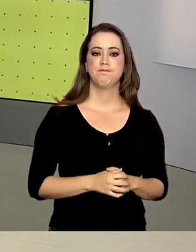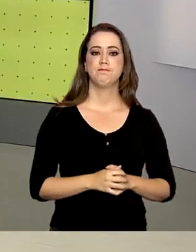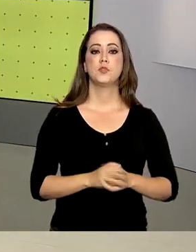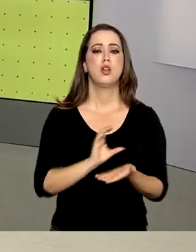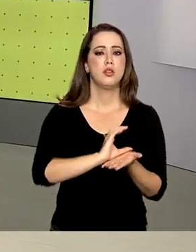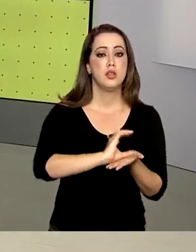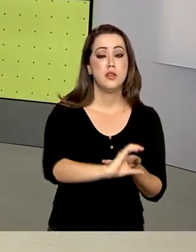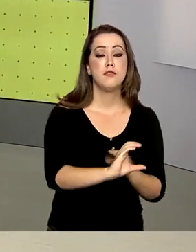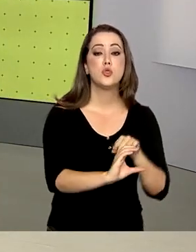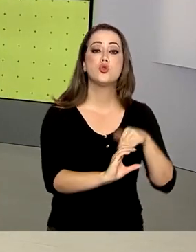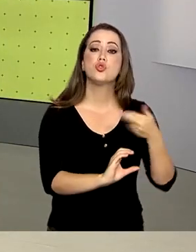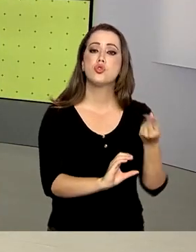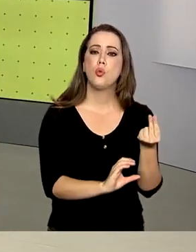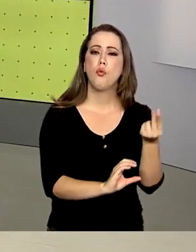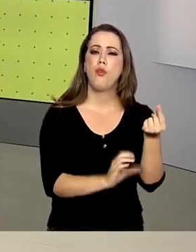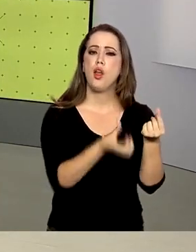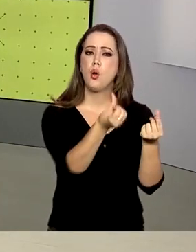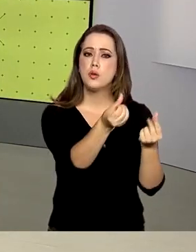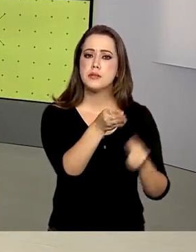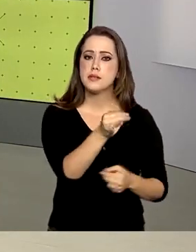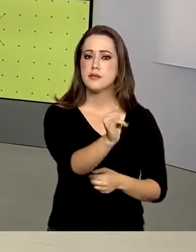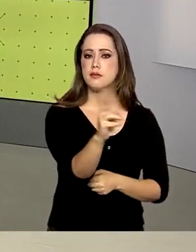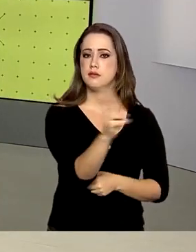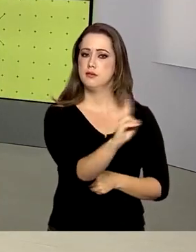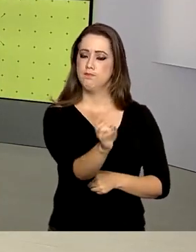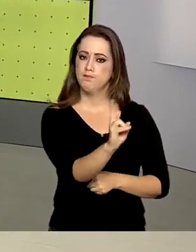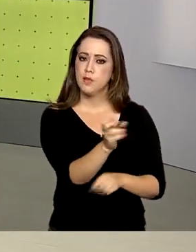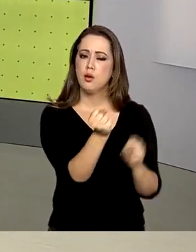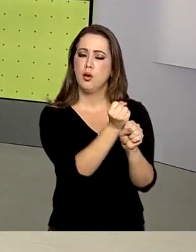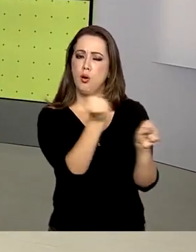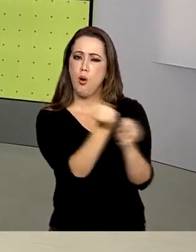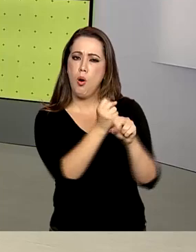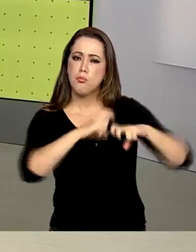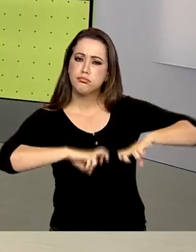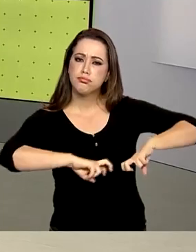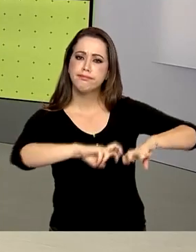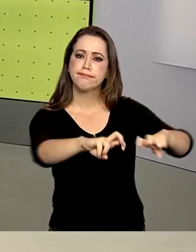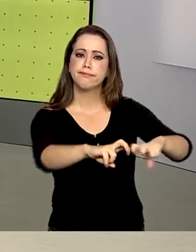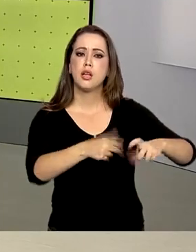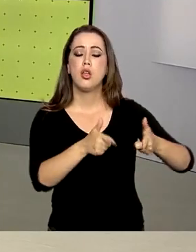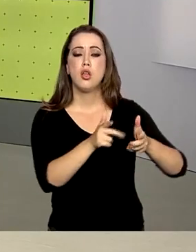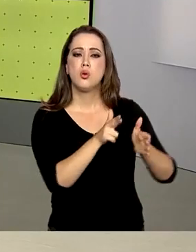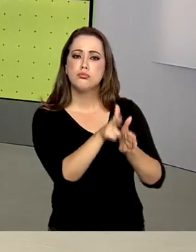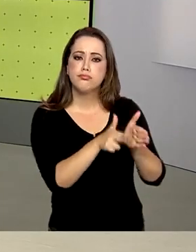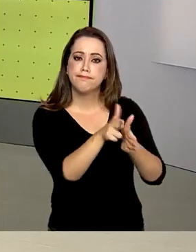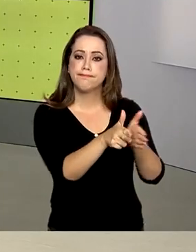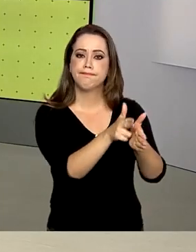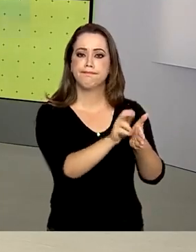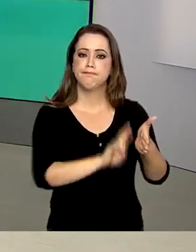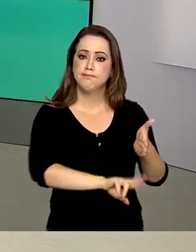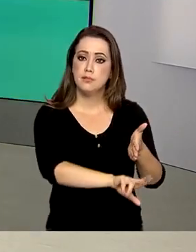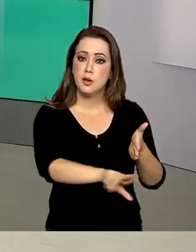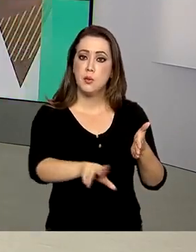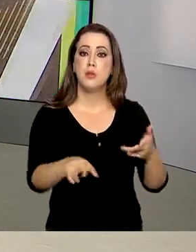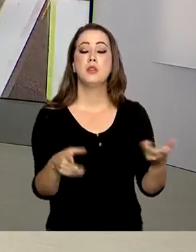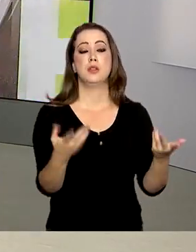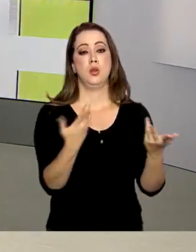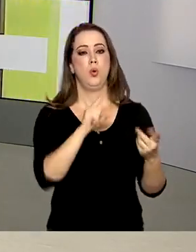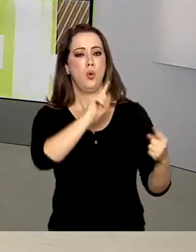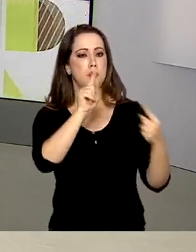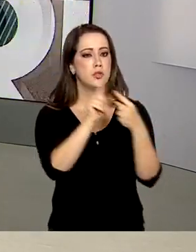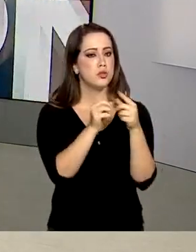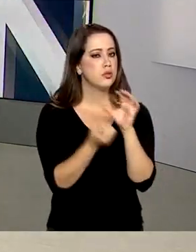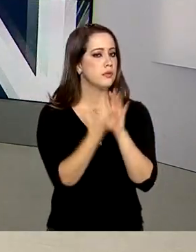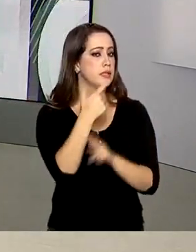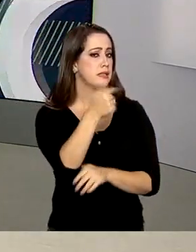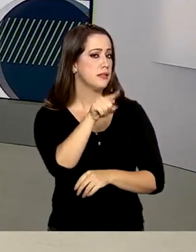Serão investidos mais de 6 bilhões de reais em obras, trilhos, vagões e locomotivas. A previsão é gerar